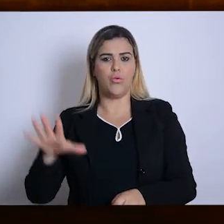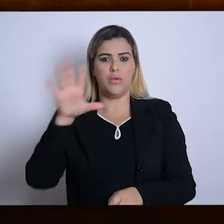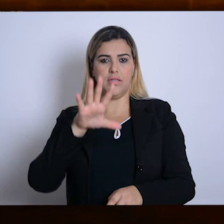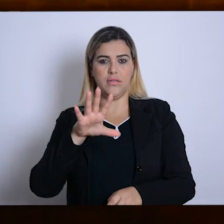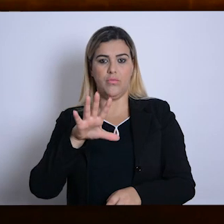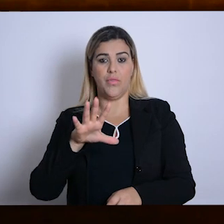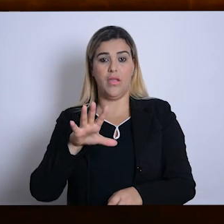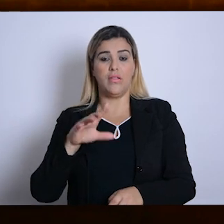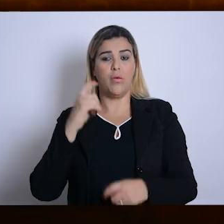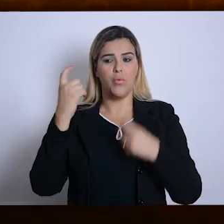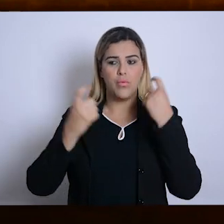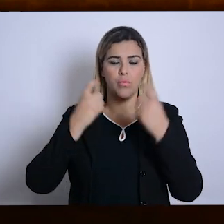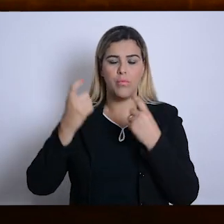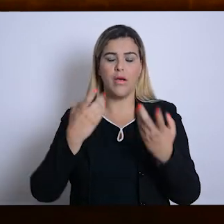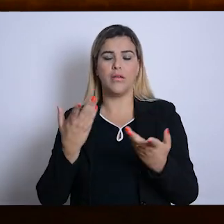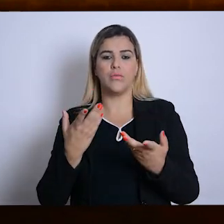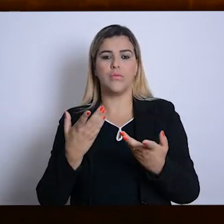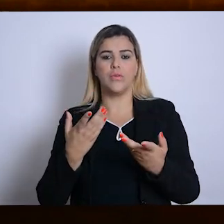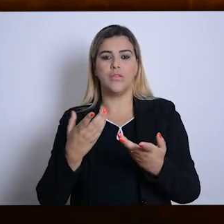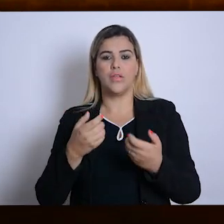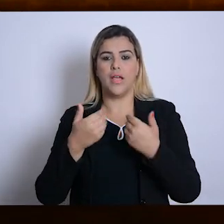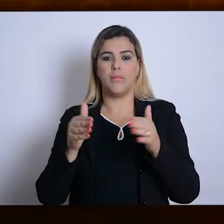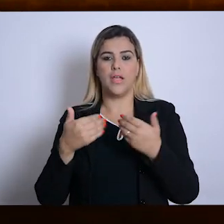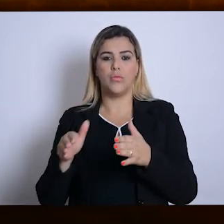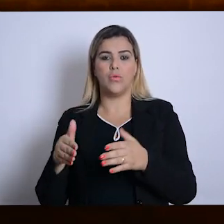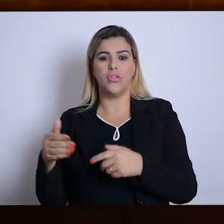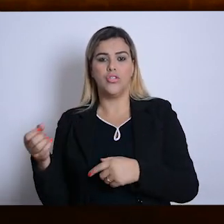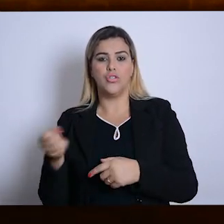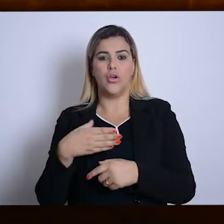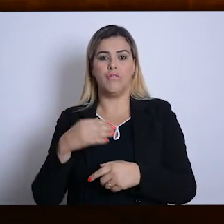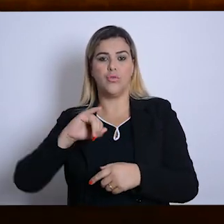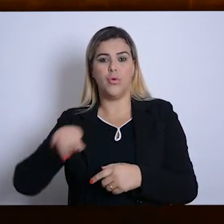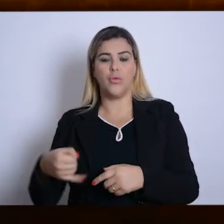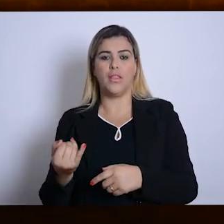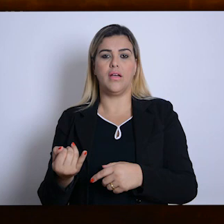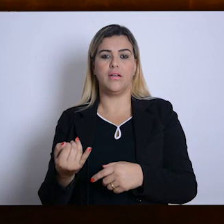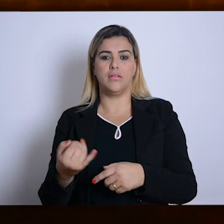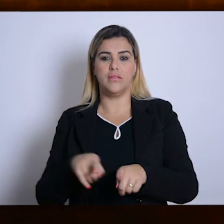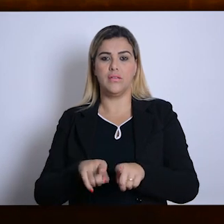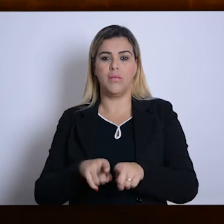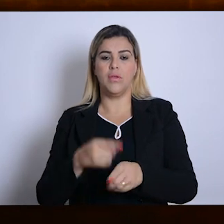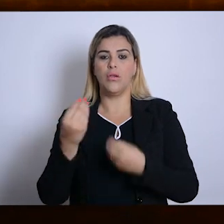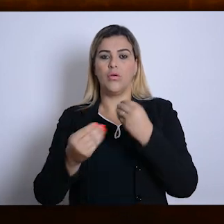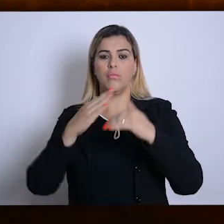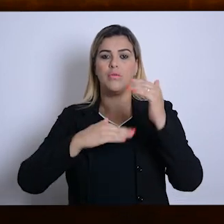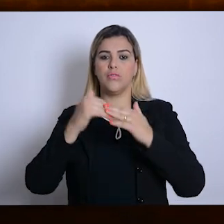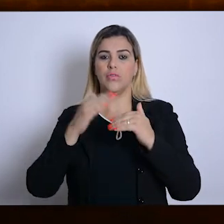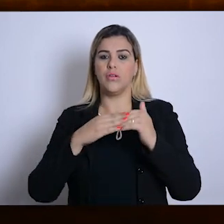científicas, com a abertura de novos cenários, com a atuação do terapeuta ocupacional sempre